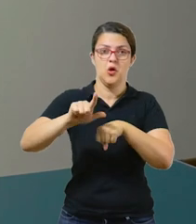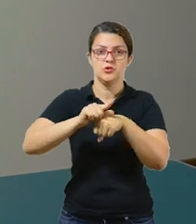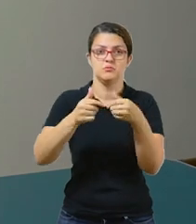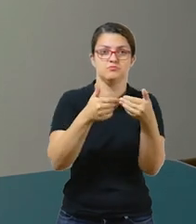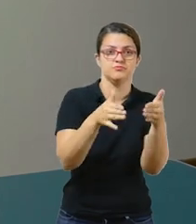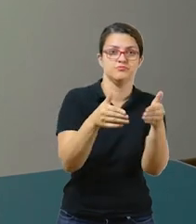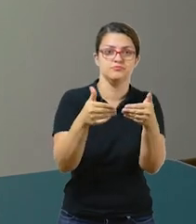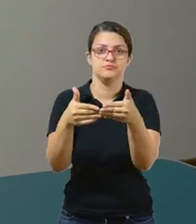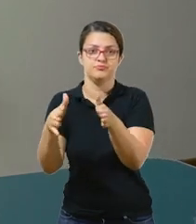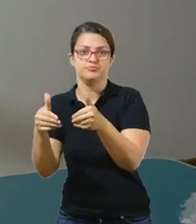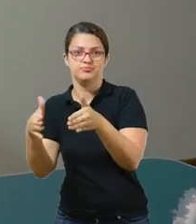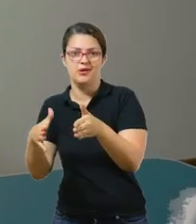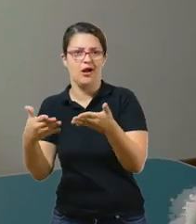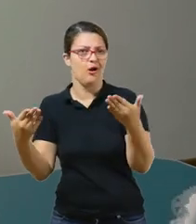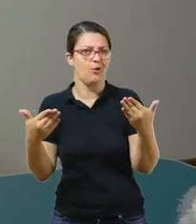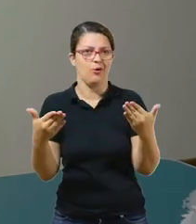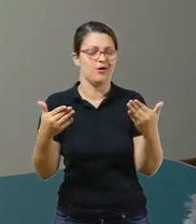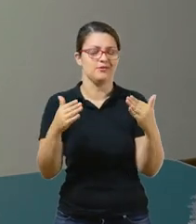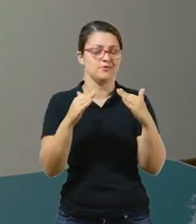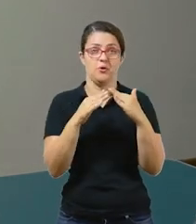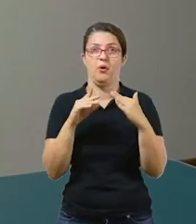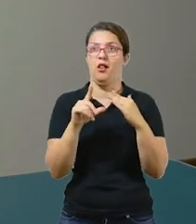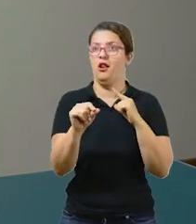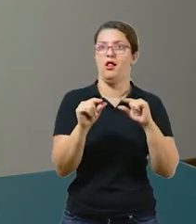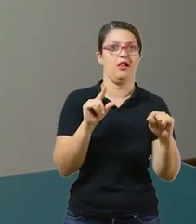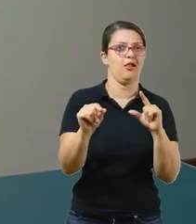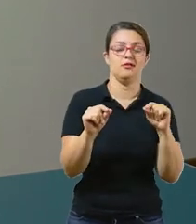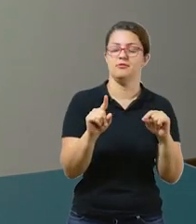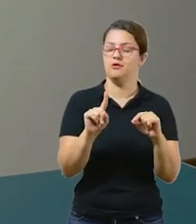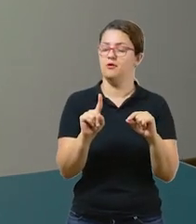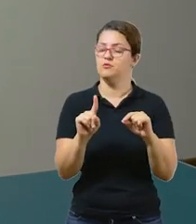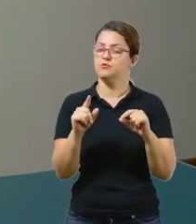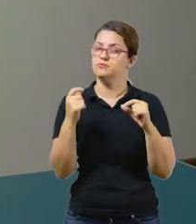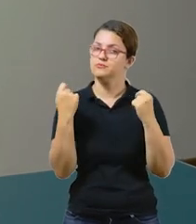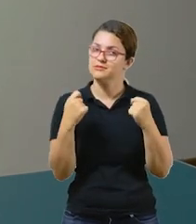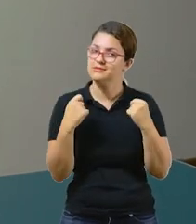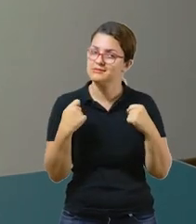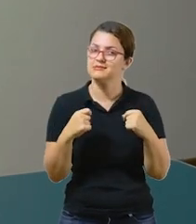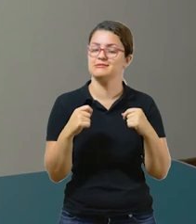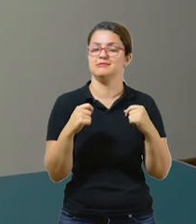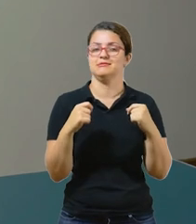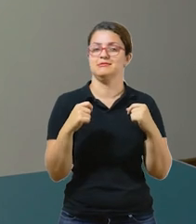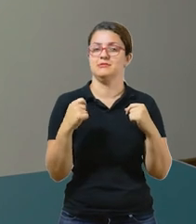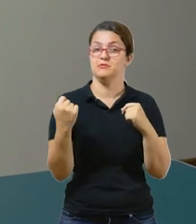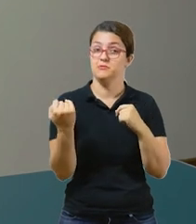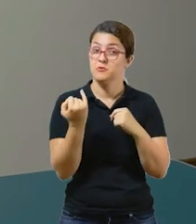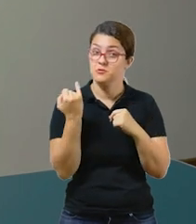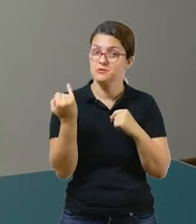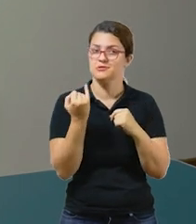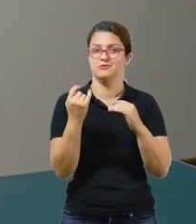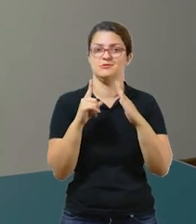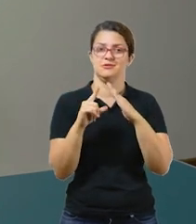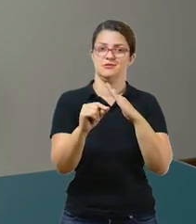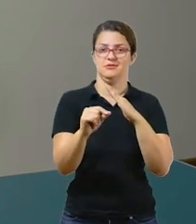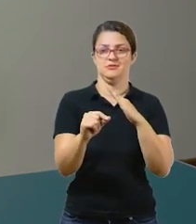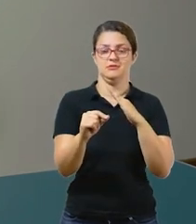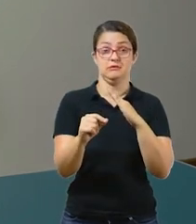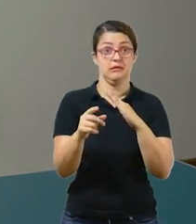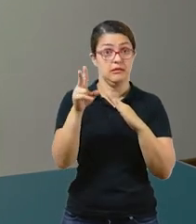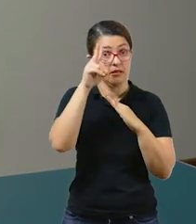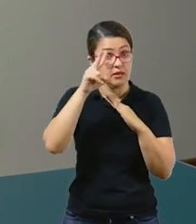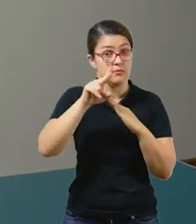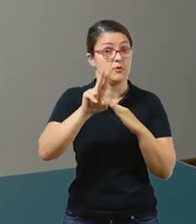não é porque começou isso que todo mundo vai sair de casa. Só saia de casa quando for necessário e extremamente importante. Lembre-se,